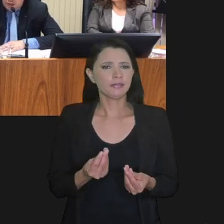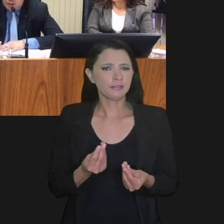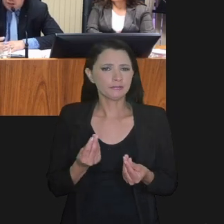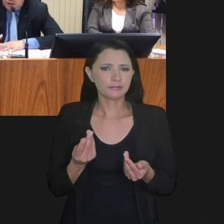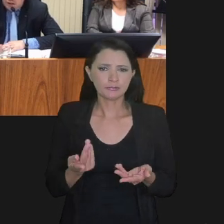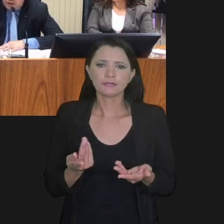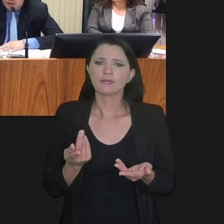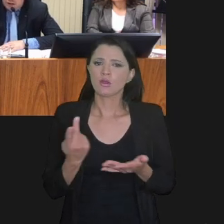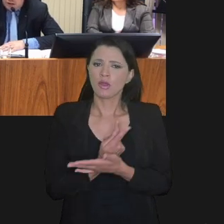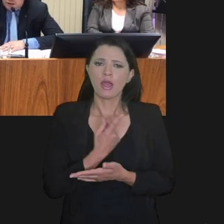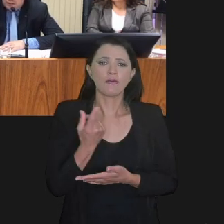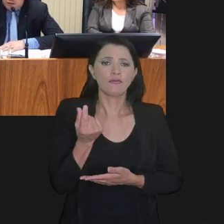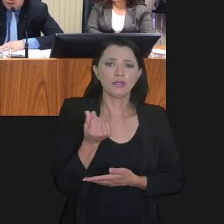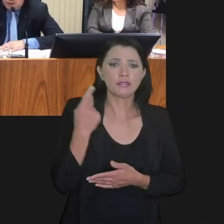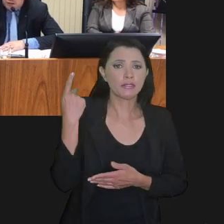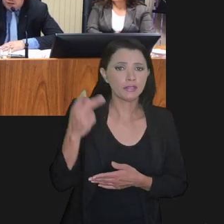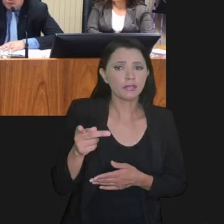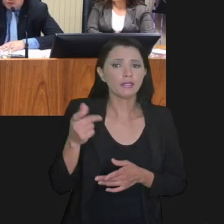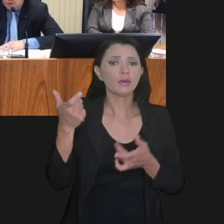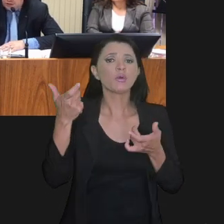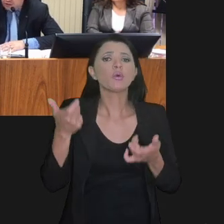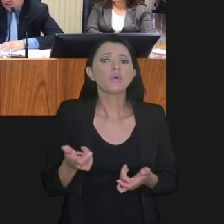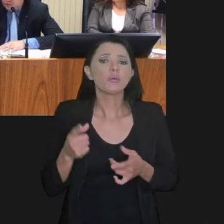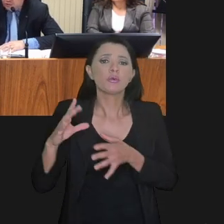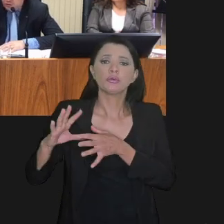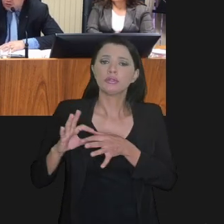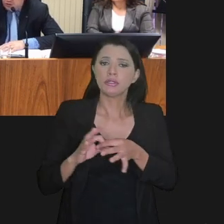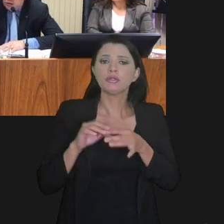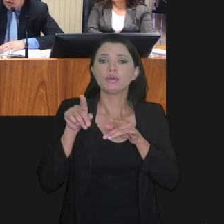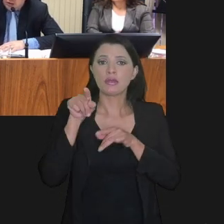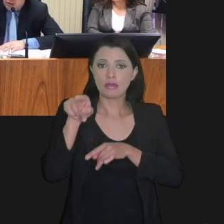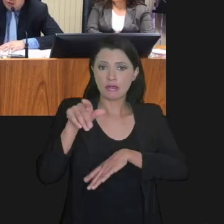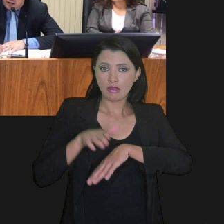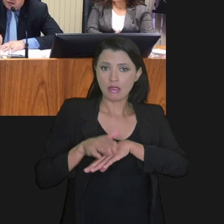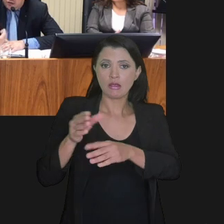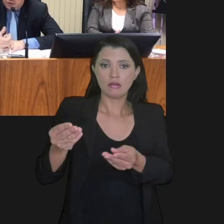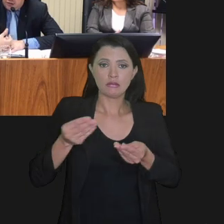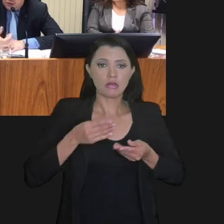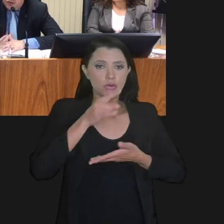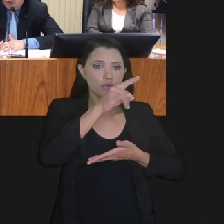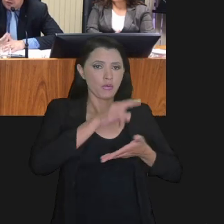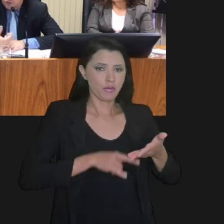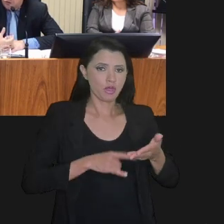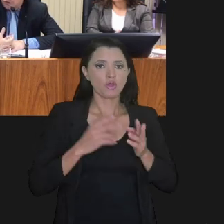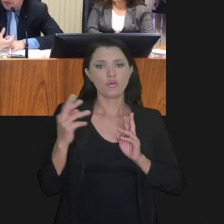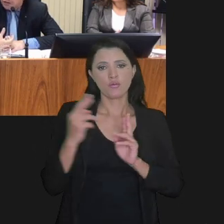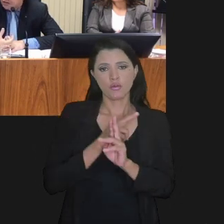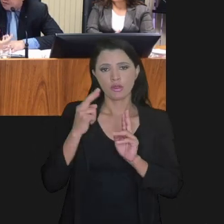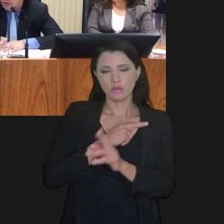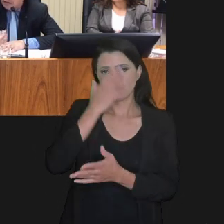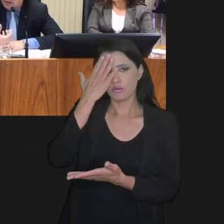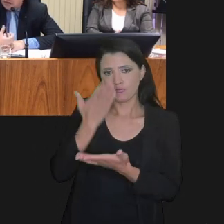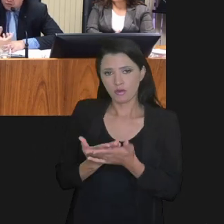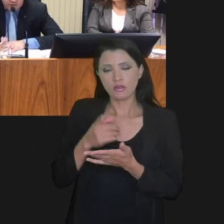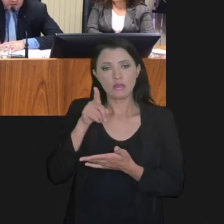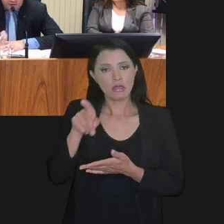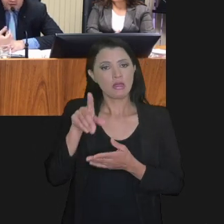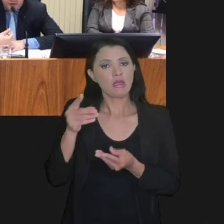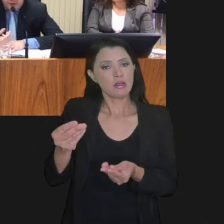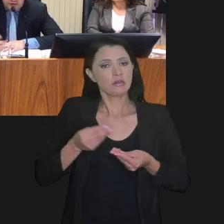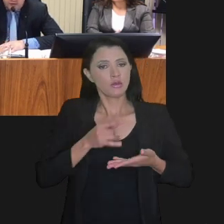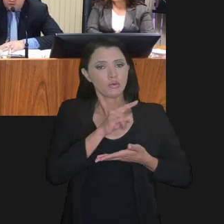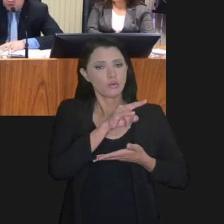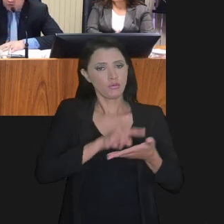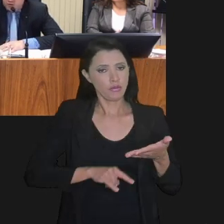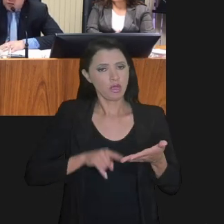ater à situação financeira do contribuinte, ele traz a documentação, a relação de confiança também, traz a documentação